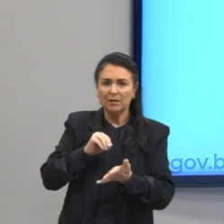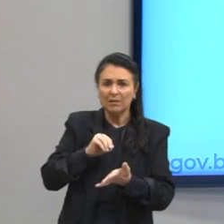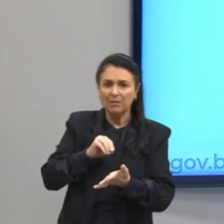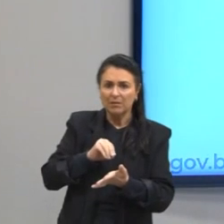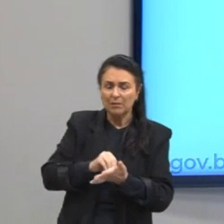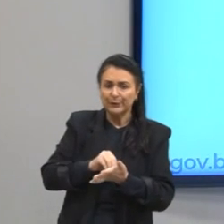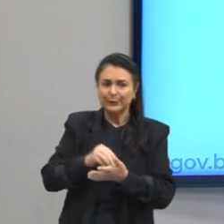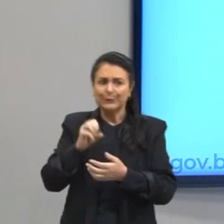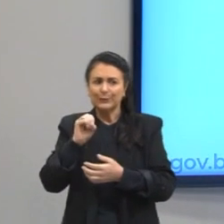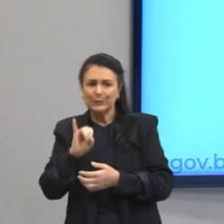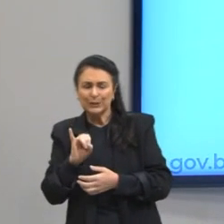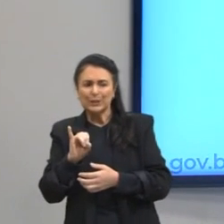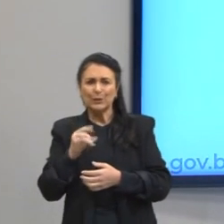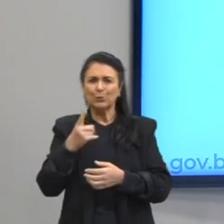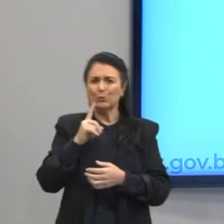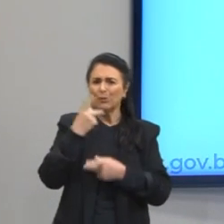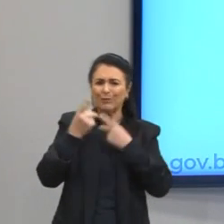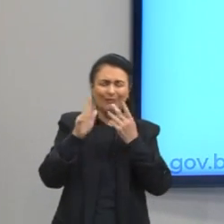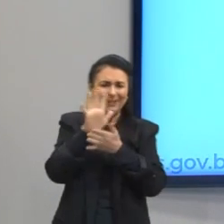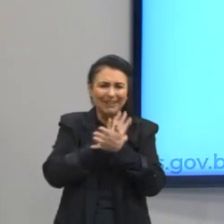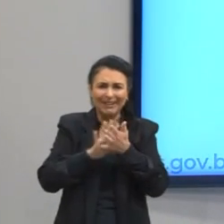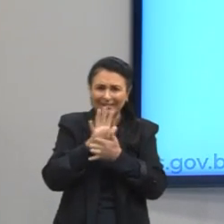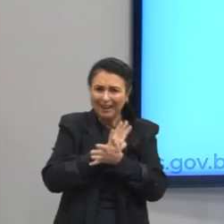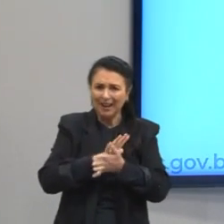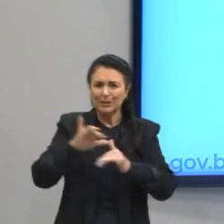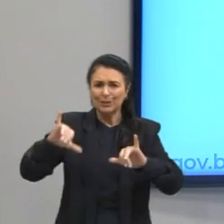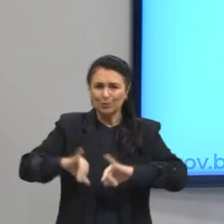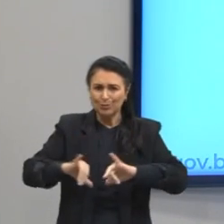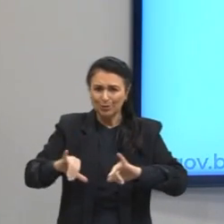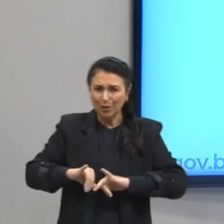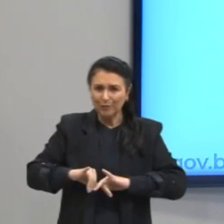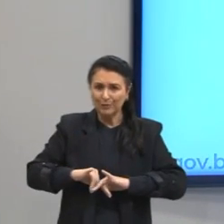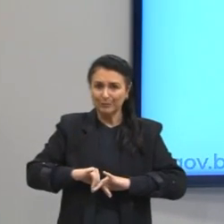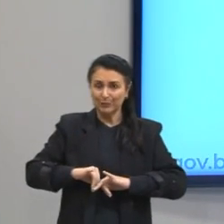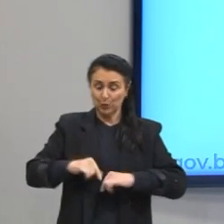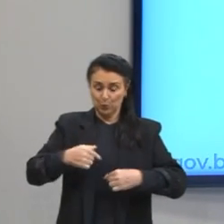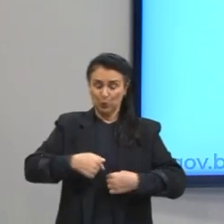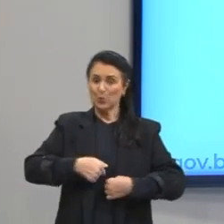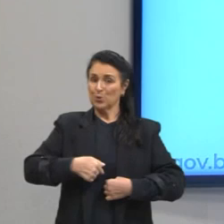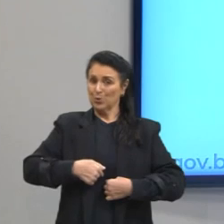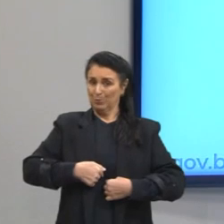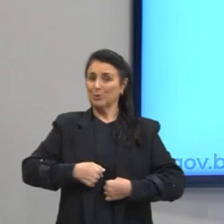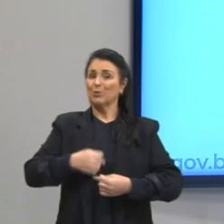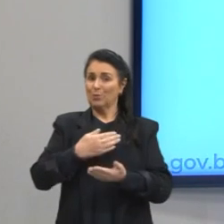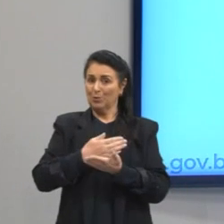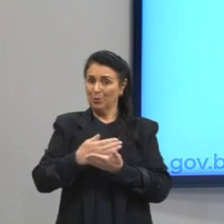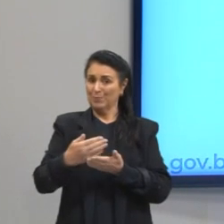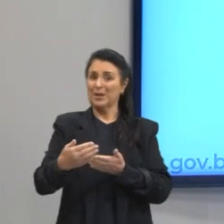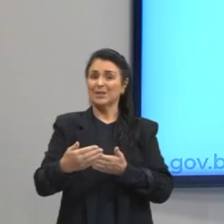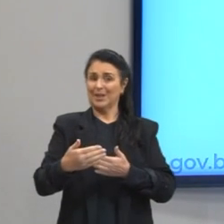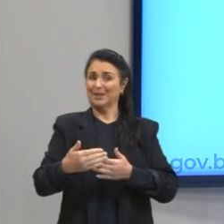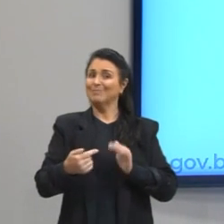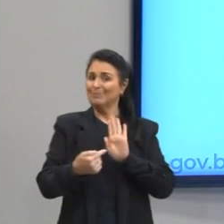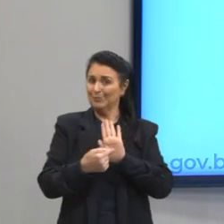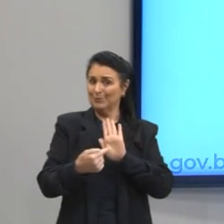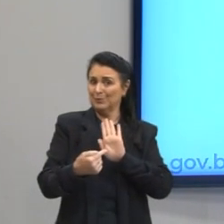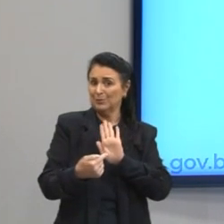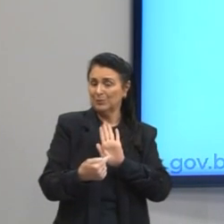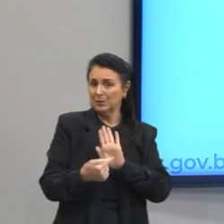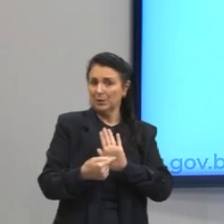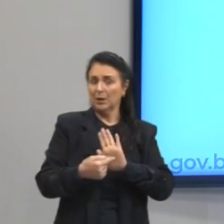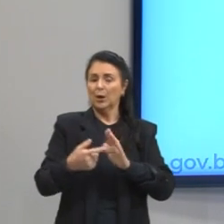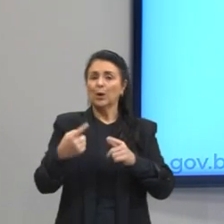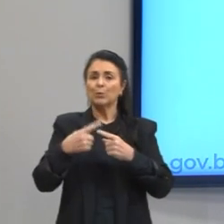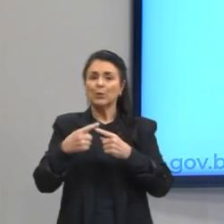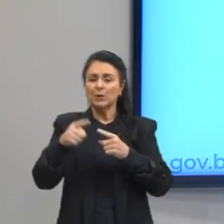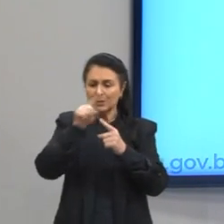sapos, a área gástrica se ressentirá. O que ficou guardado virá à tona para ser transformado, pois este novo